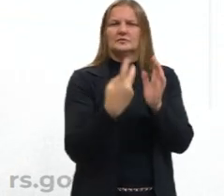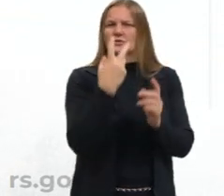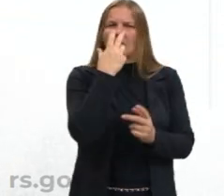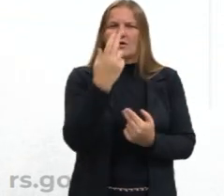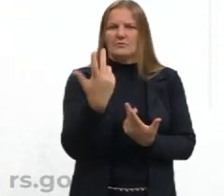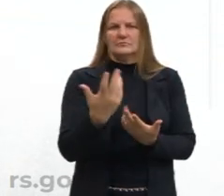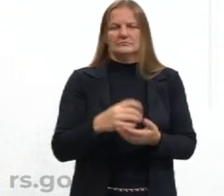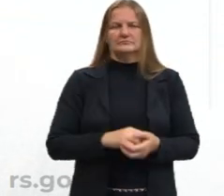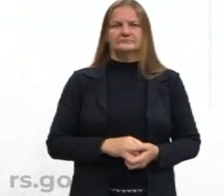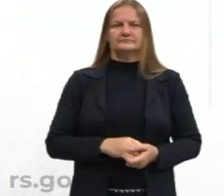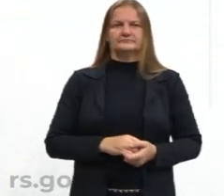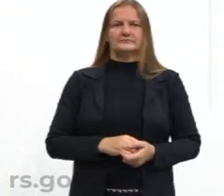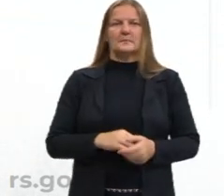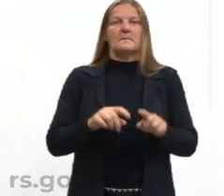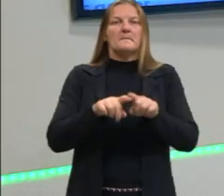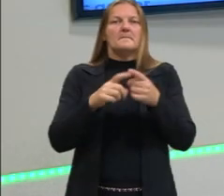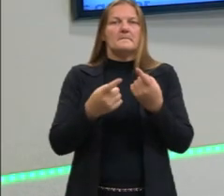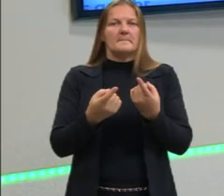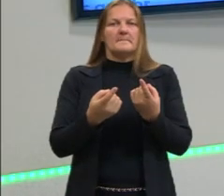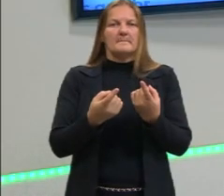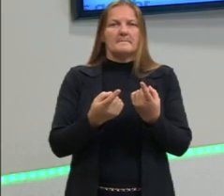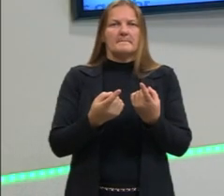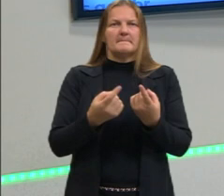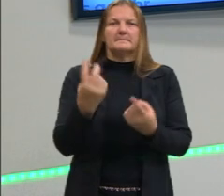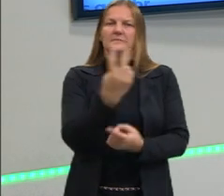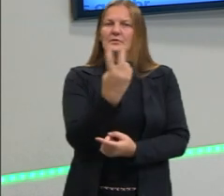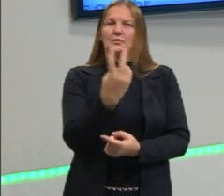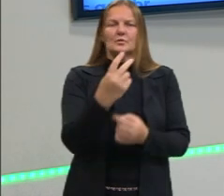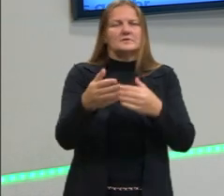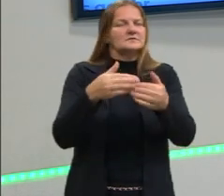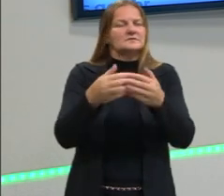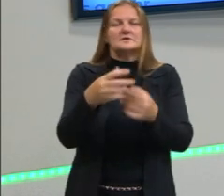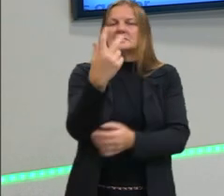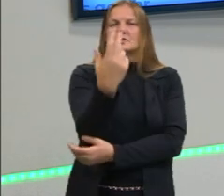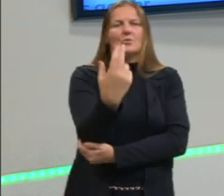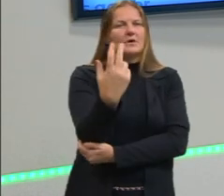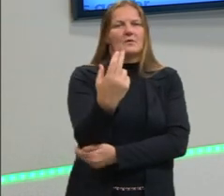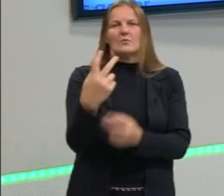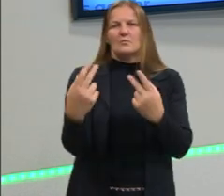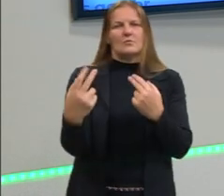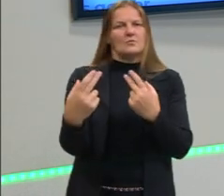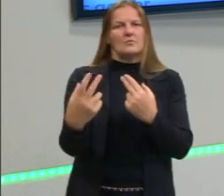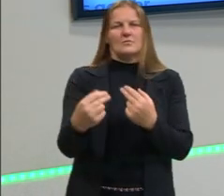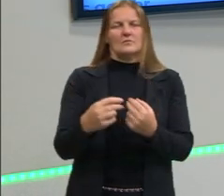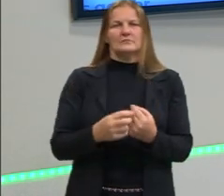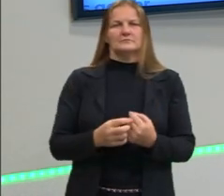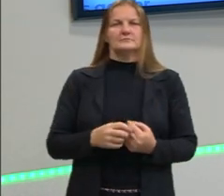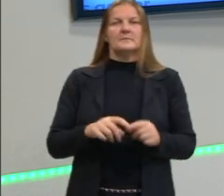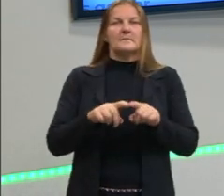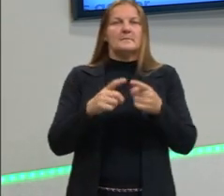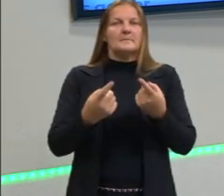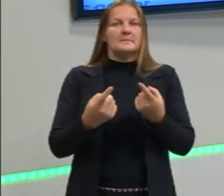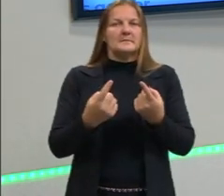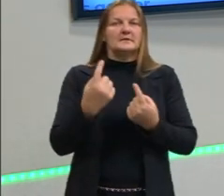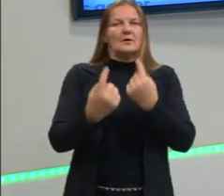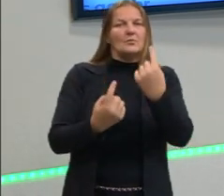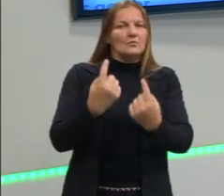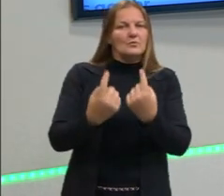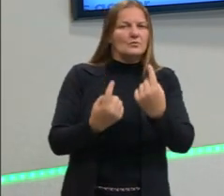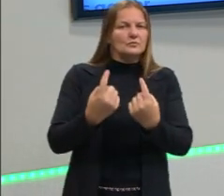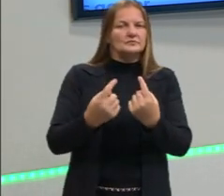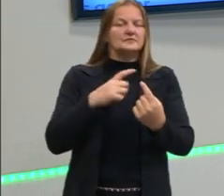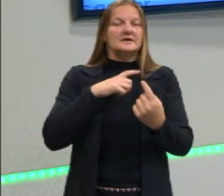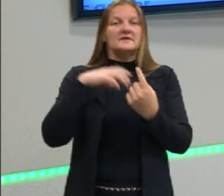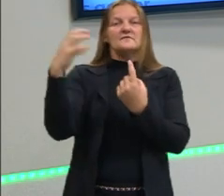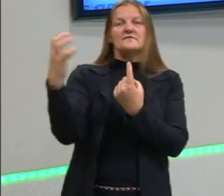espanhol. Você escolhe. Os dois termos se referem ao mesmo idioma. Só que esse idioma vai